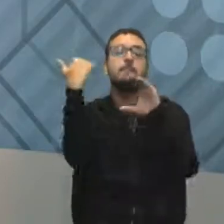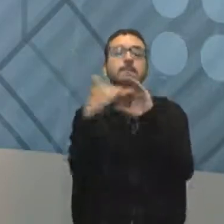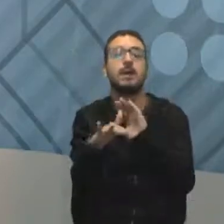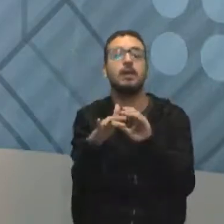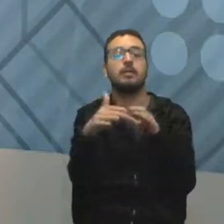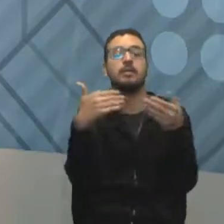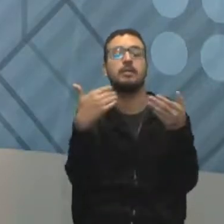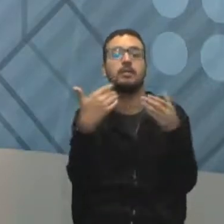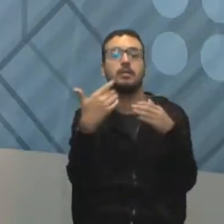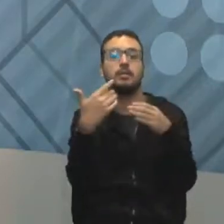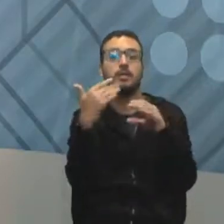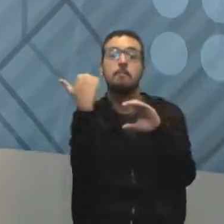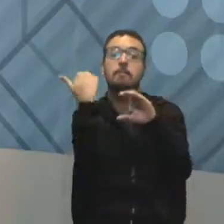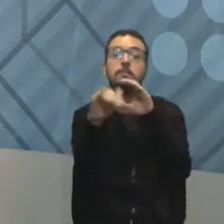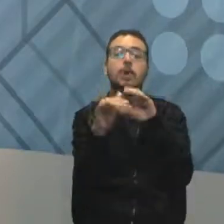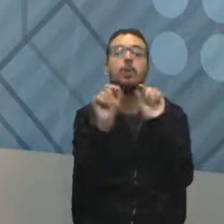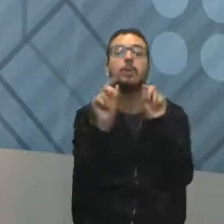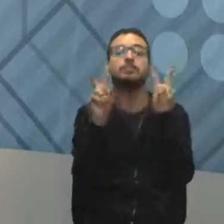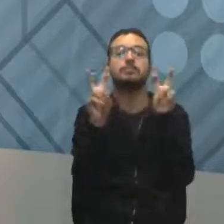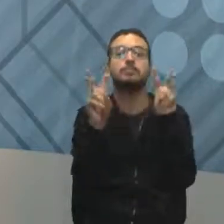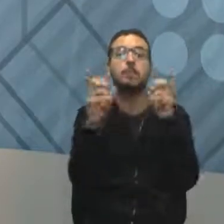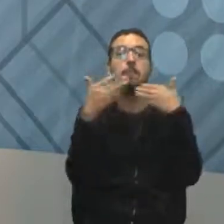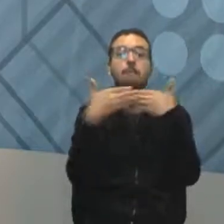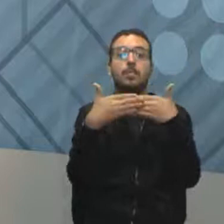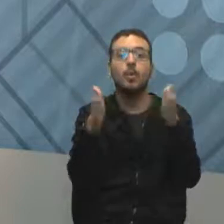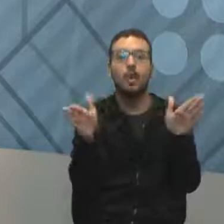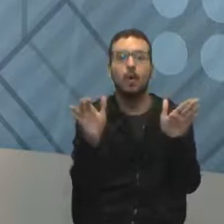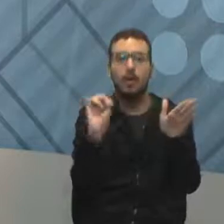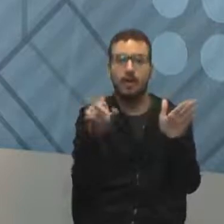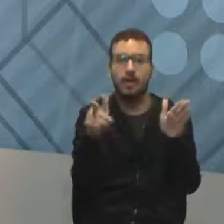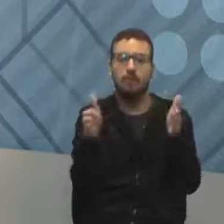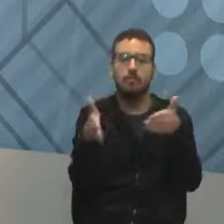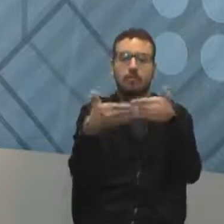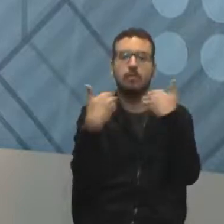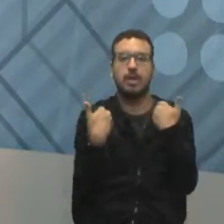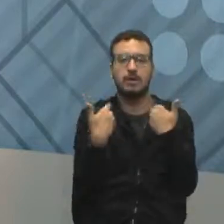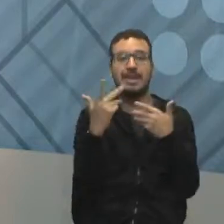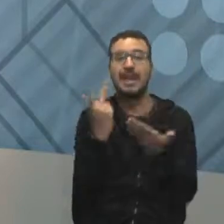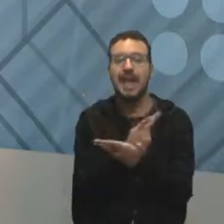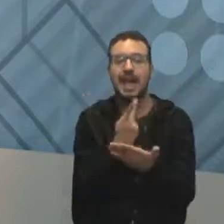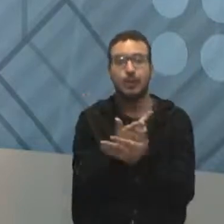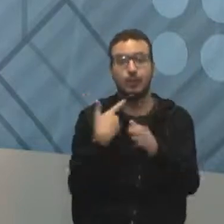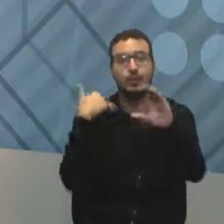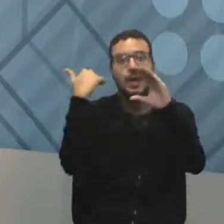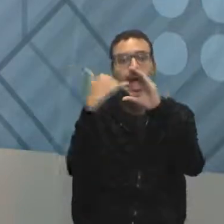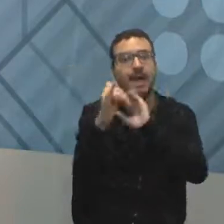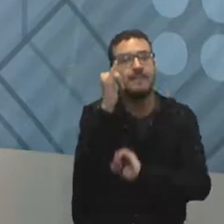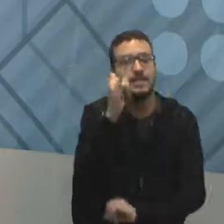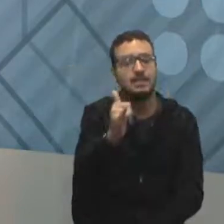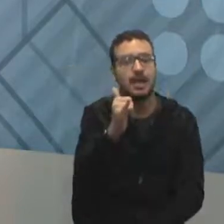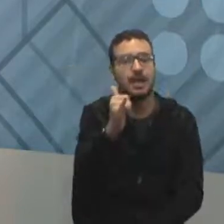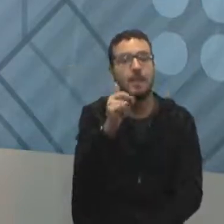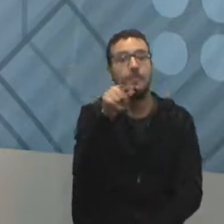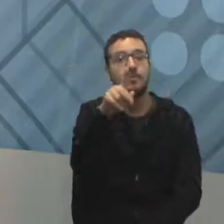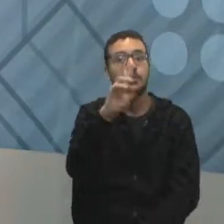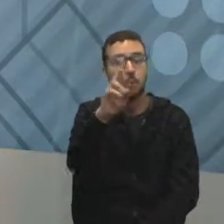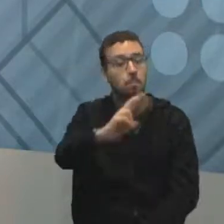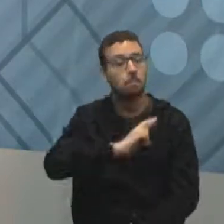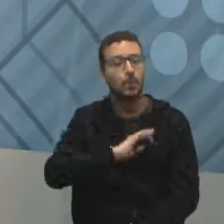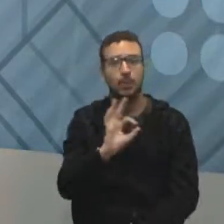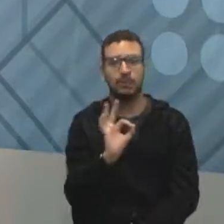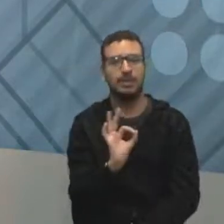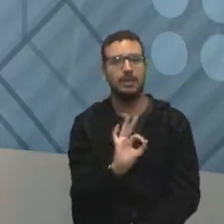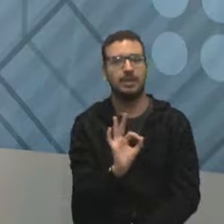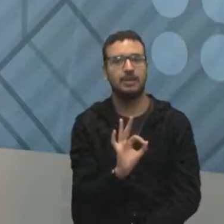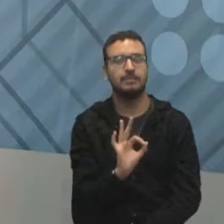um portão que foi colocado errado. Ao invés de ser aberto para fora, abriu para dentro. E aí são 350 mil pessoas